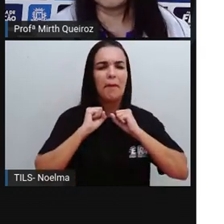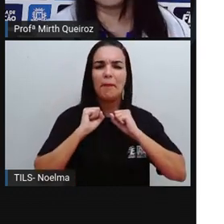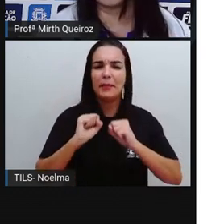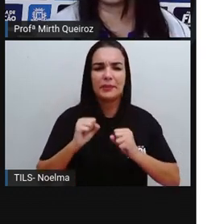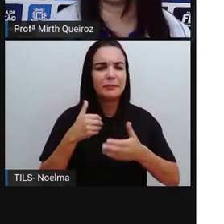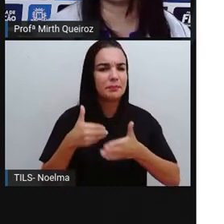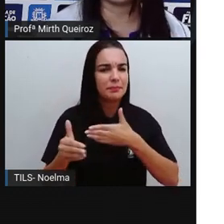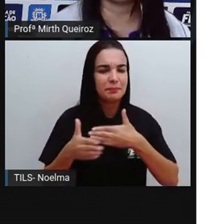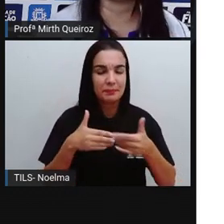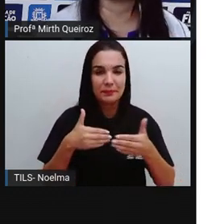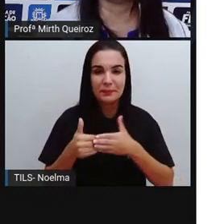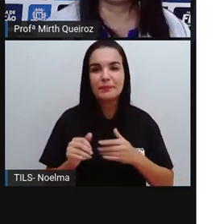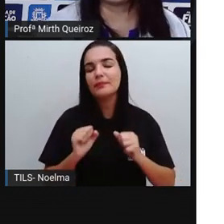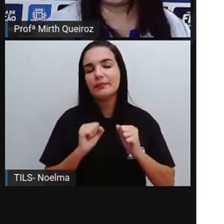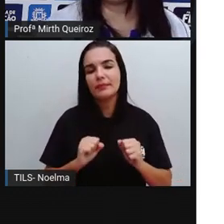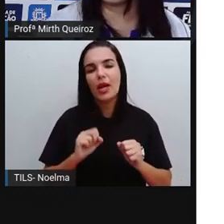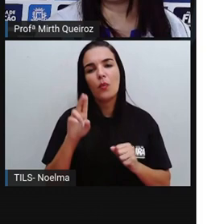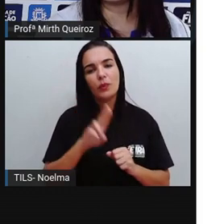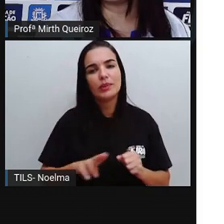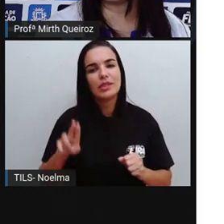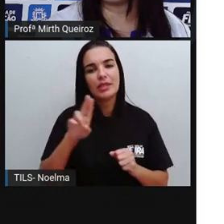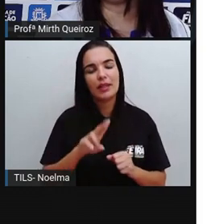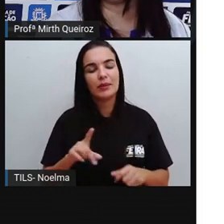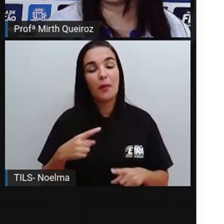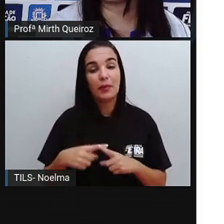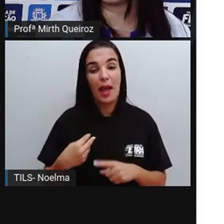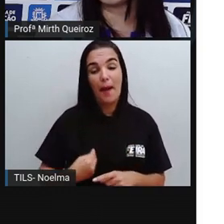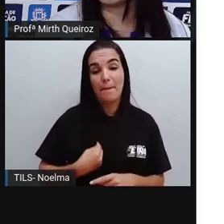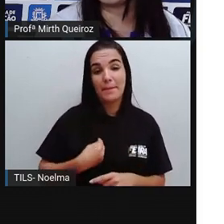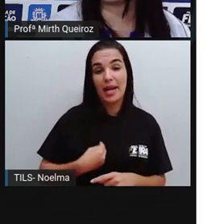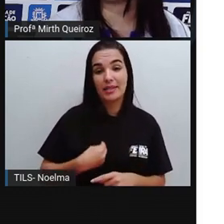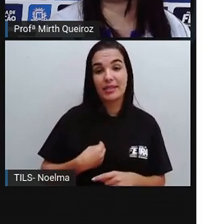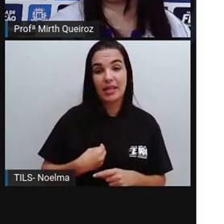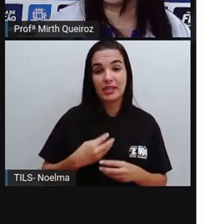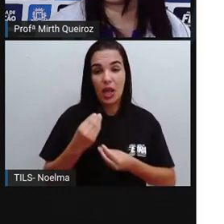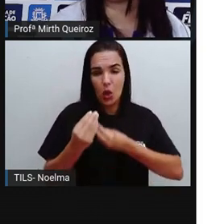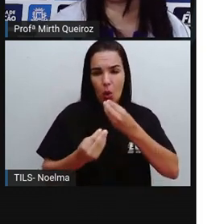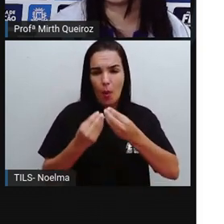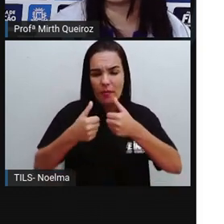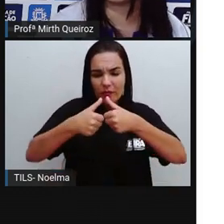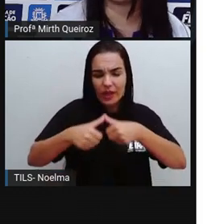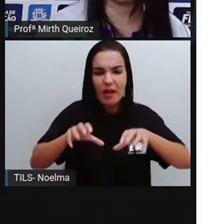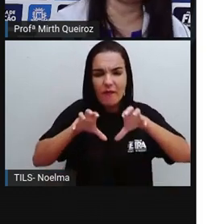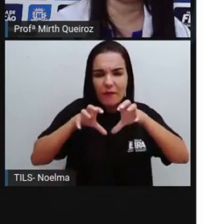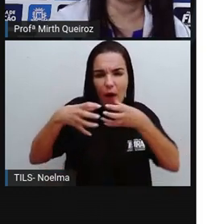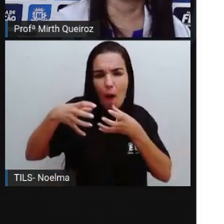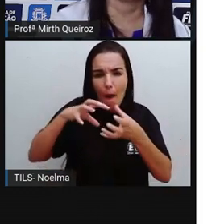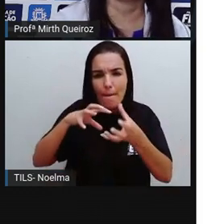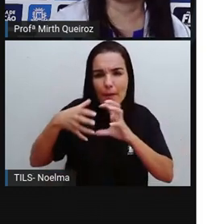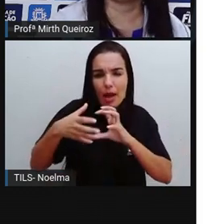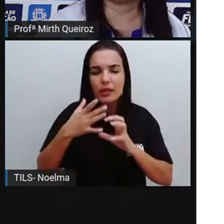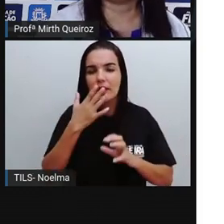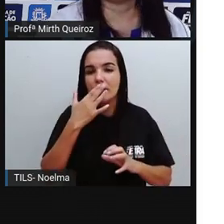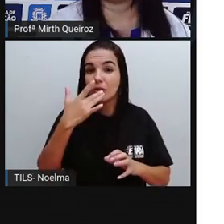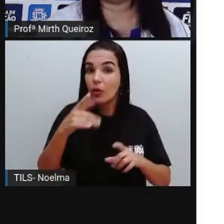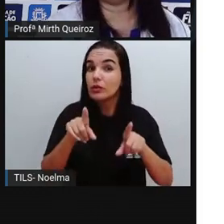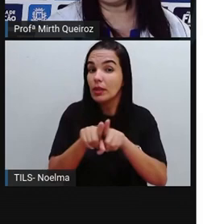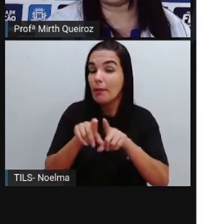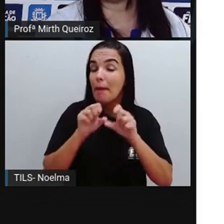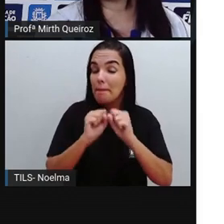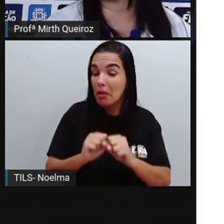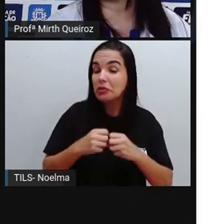indicar ali mais movimentos. A presença e a forma dessas linhas, assim como as cores também, pode gerar